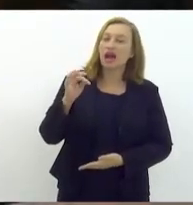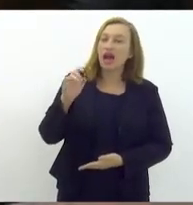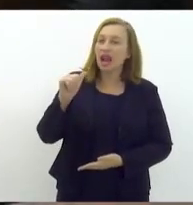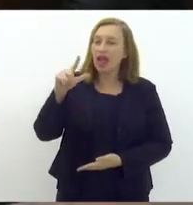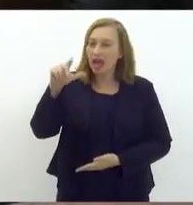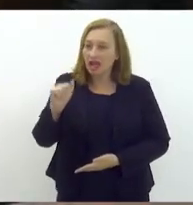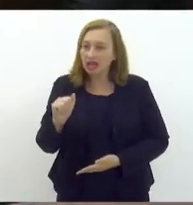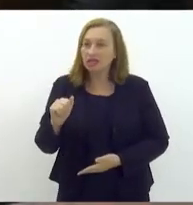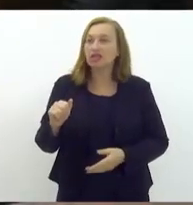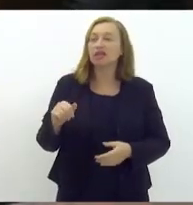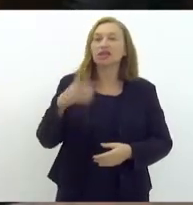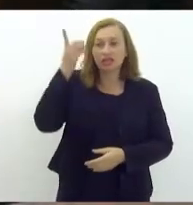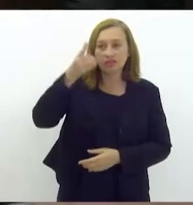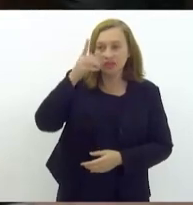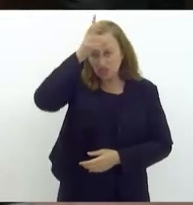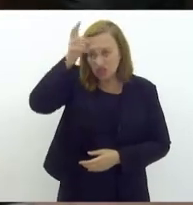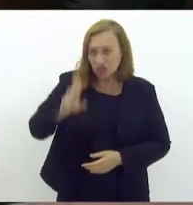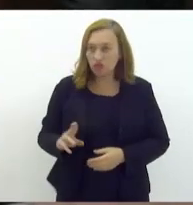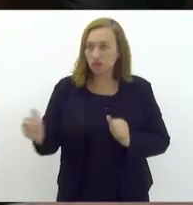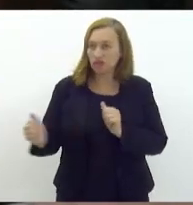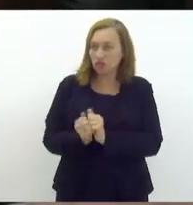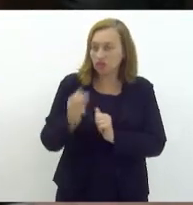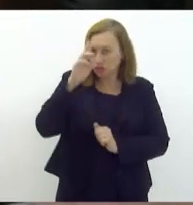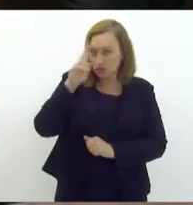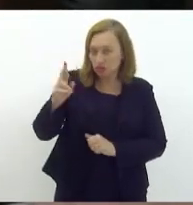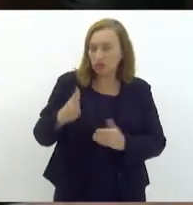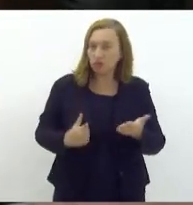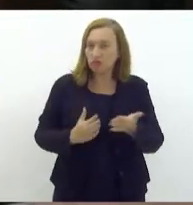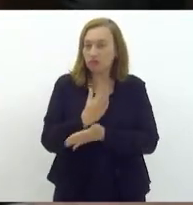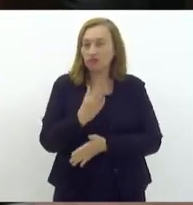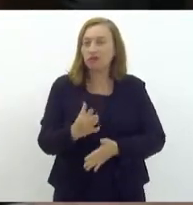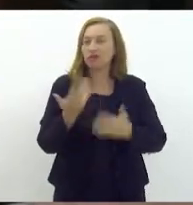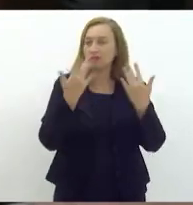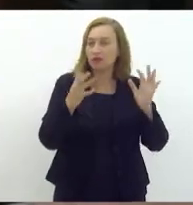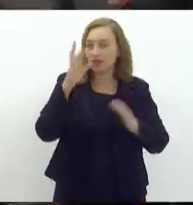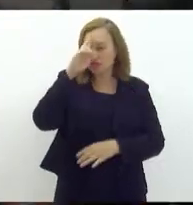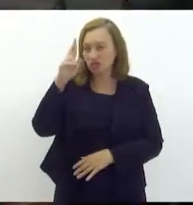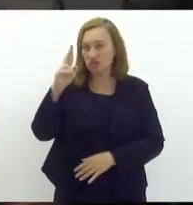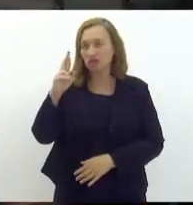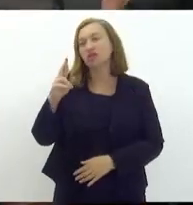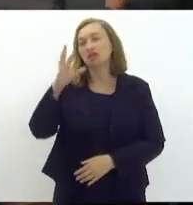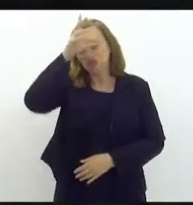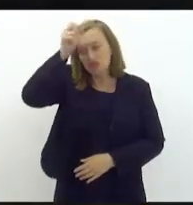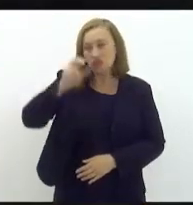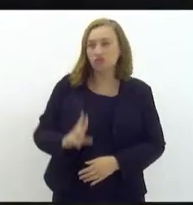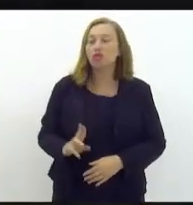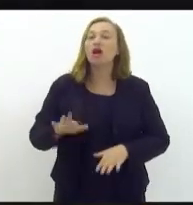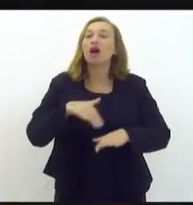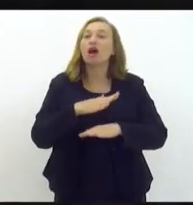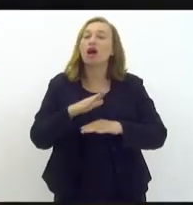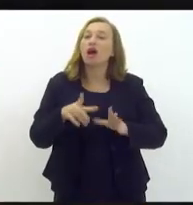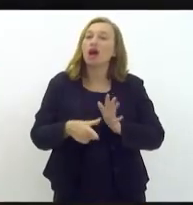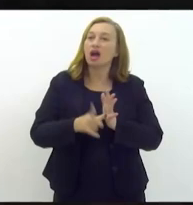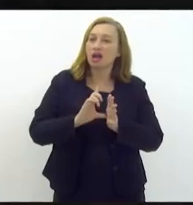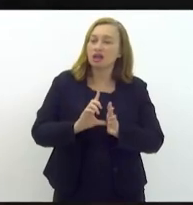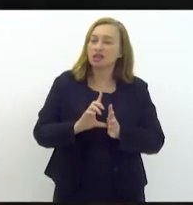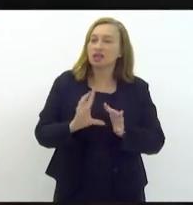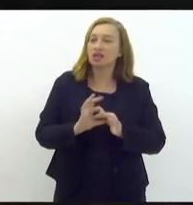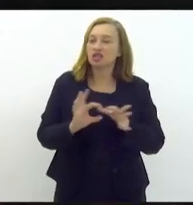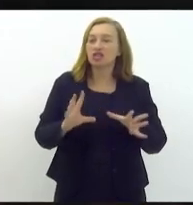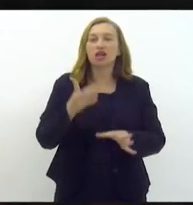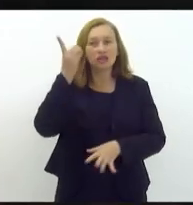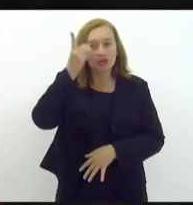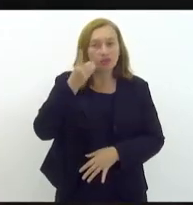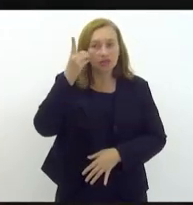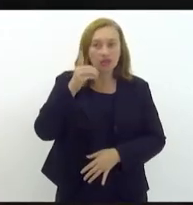para estar ao seu lado quando o fizer essa determinação. Muito obrigada, parabéns, Tia Ju. Obrigada. Antes de abrir a palavra aqui para o